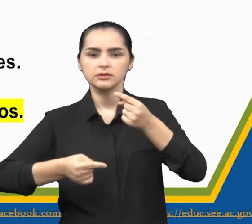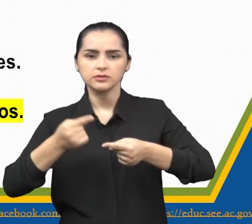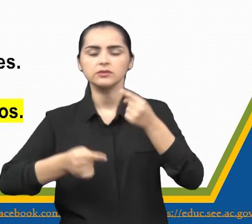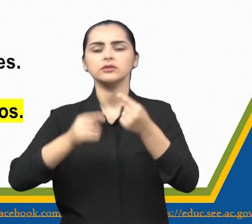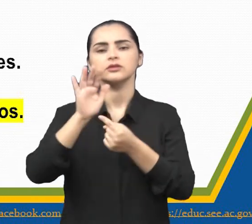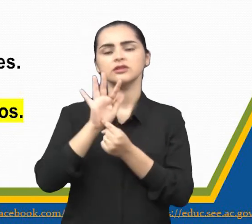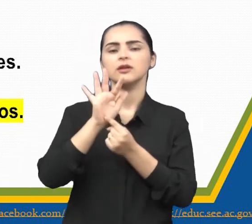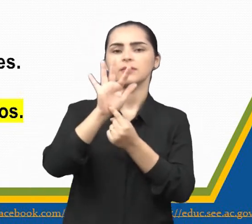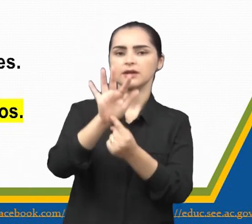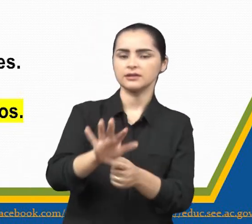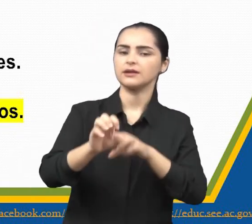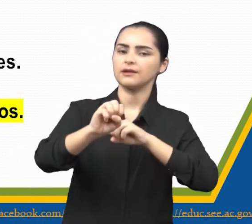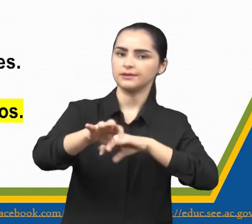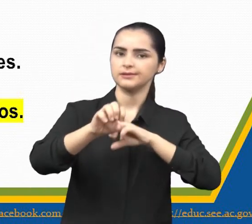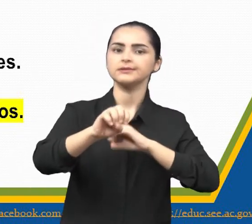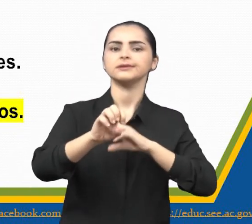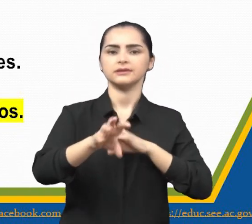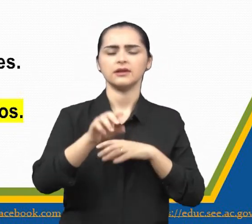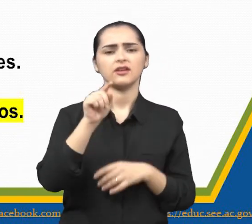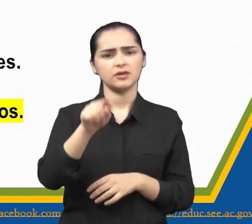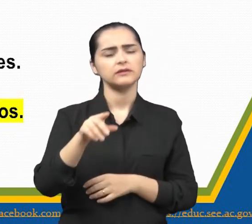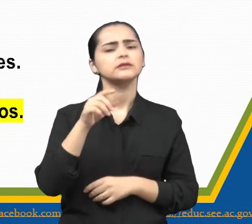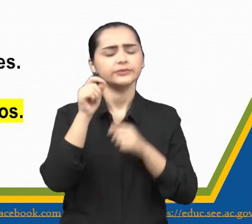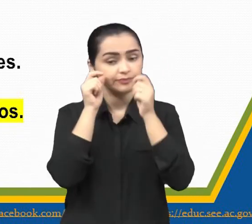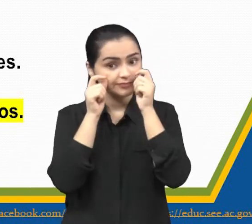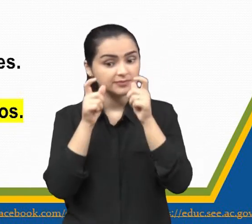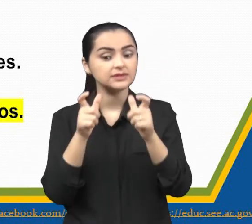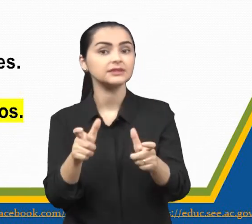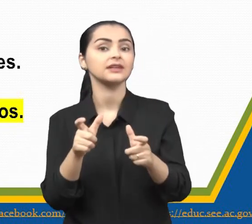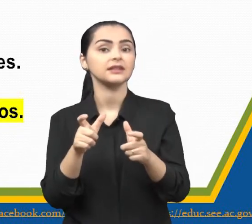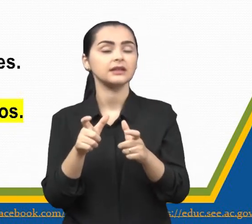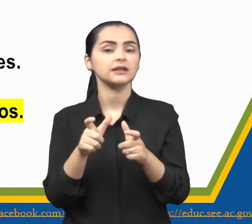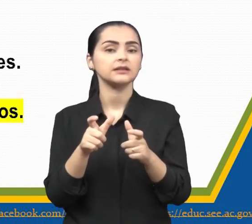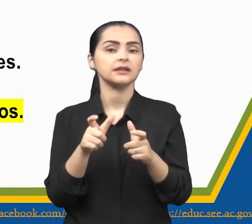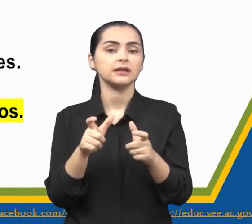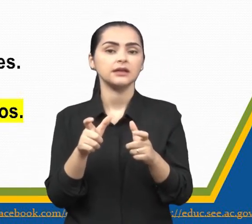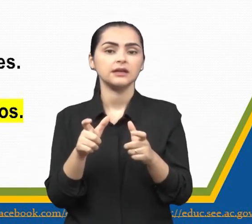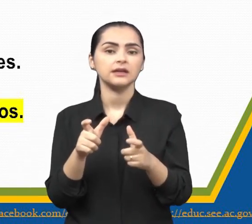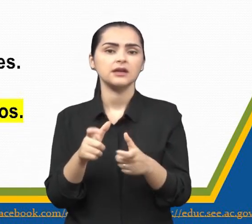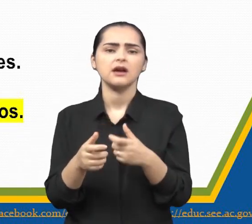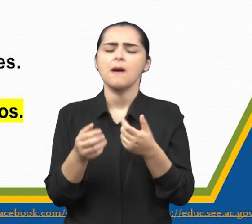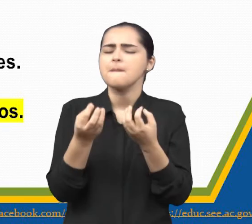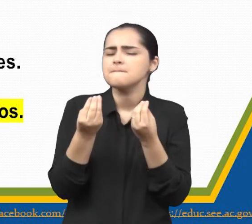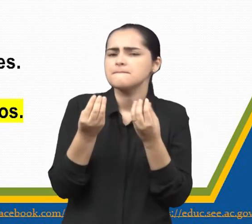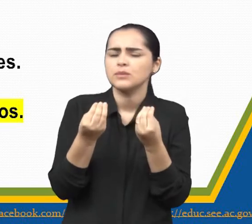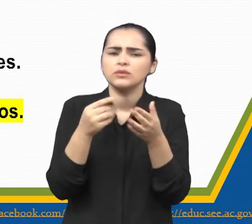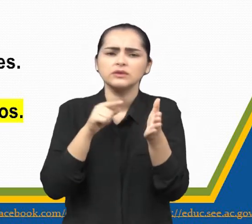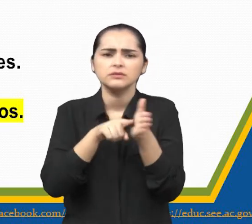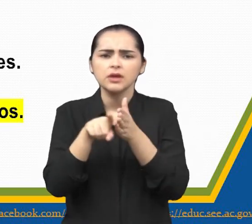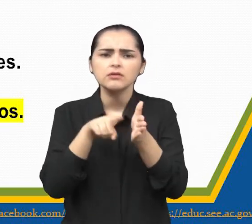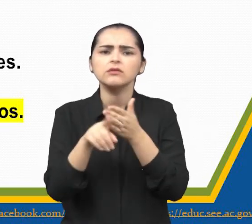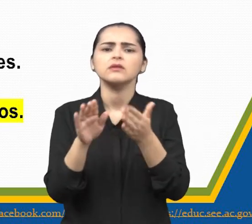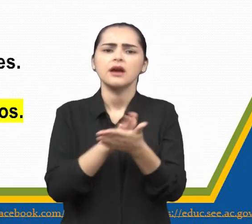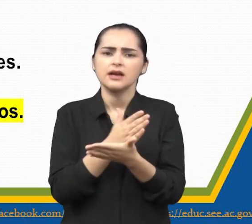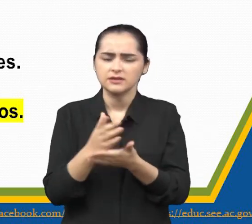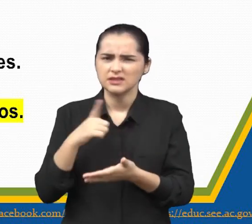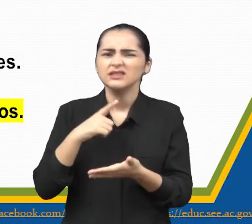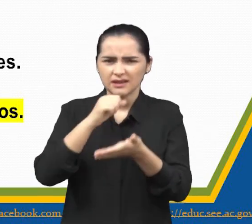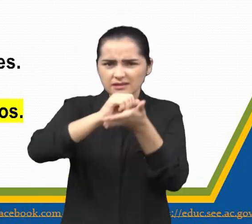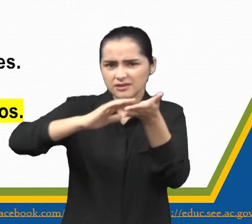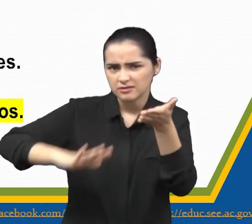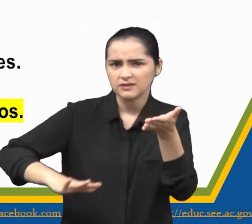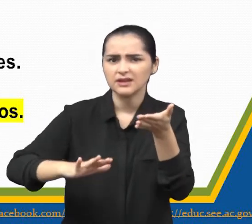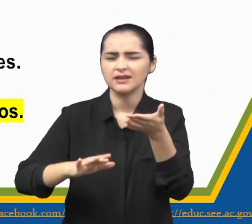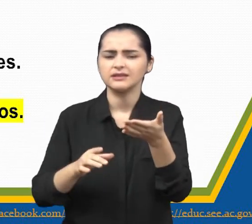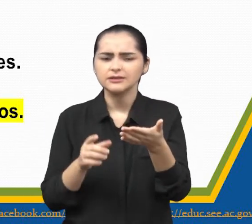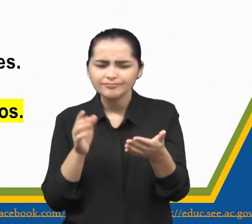apresentar e ensinar. Pra você se atentar, esse caso... São muitas perguntas, às vezes, que a gente põe em atividades e a